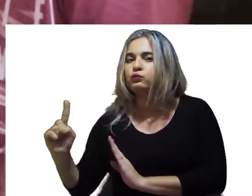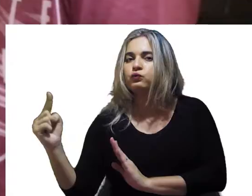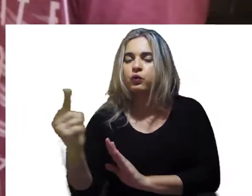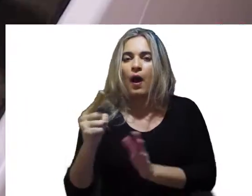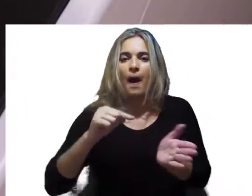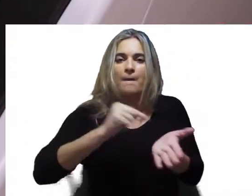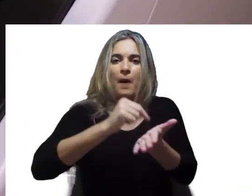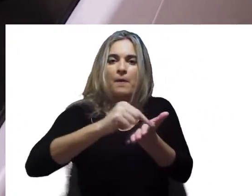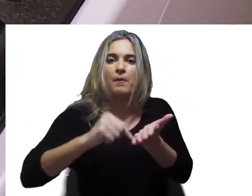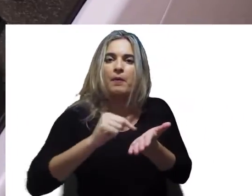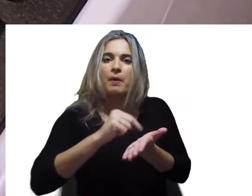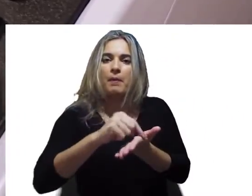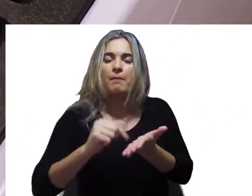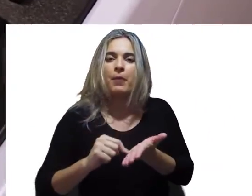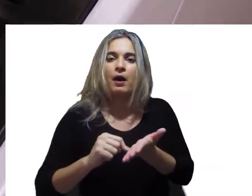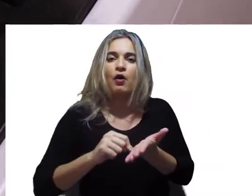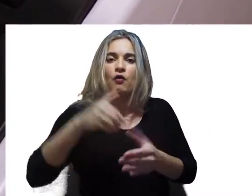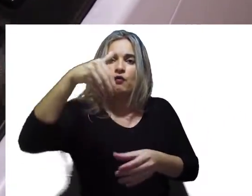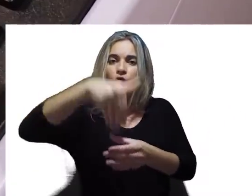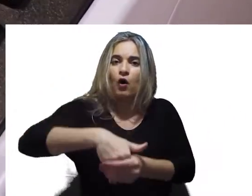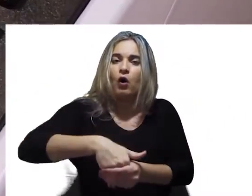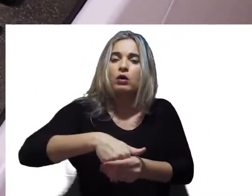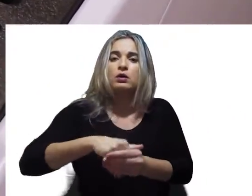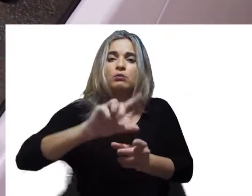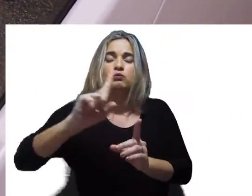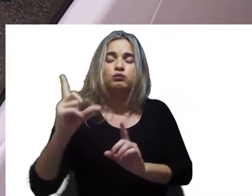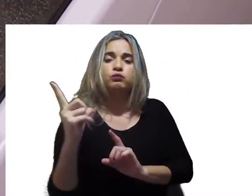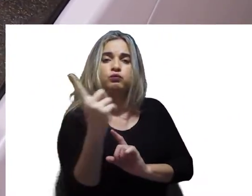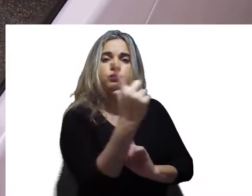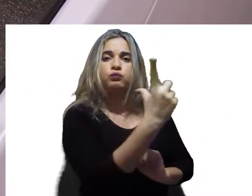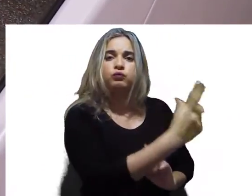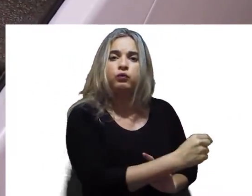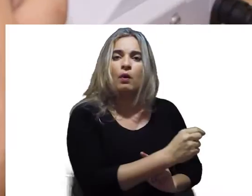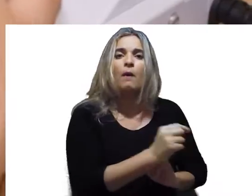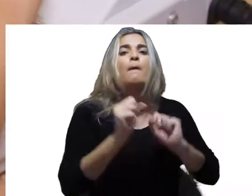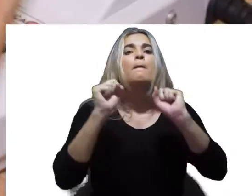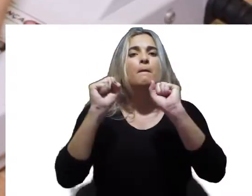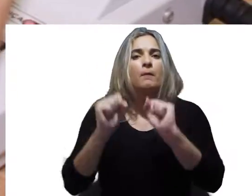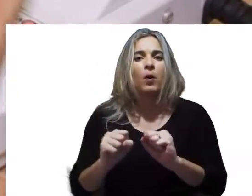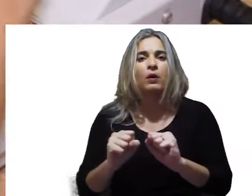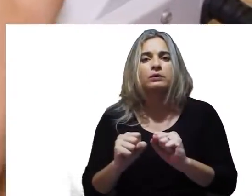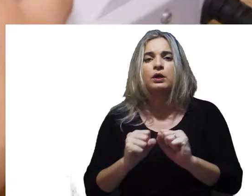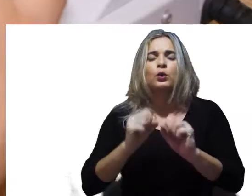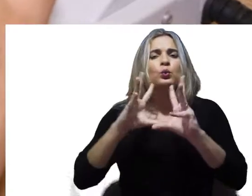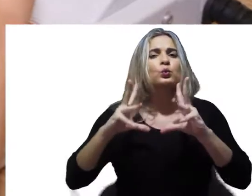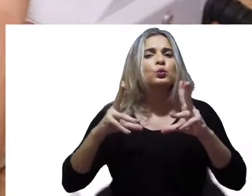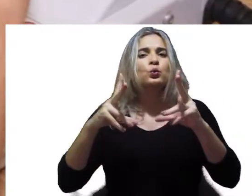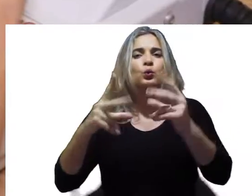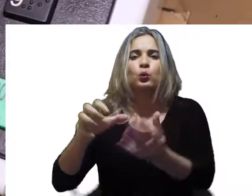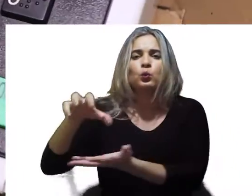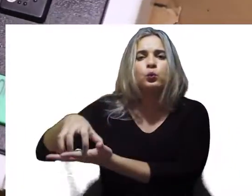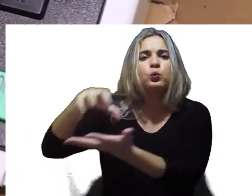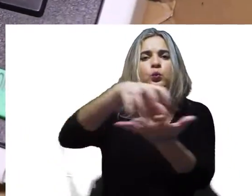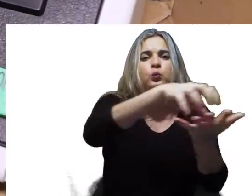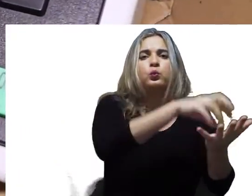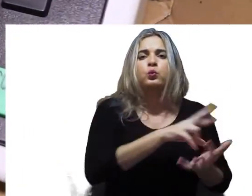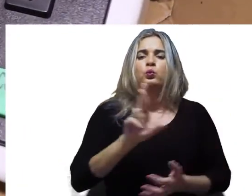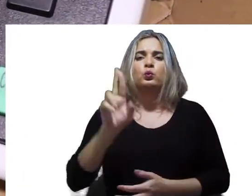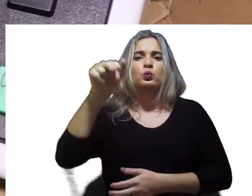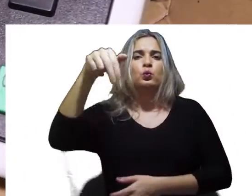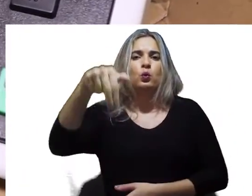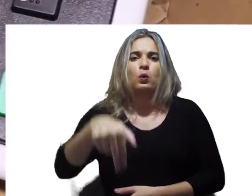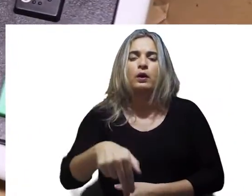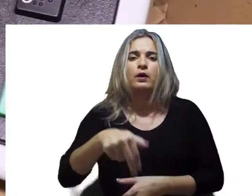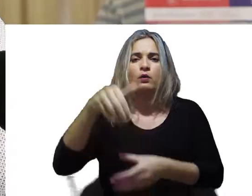necessária a retirada do comprovante após o voto. Fica a critério do eleitor. O mesmo protocolo será adotado em todas as sessões